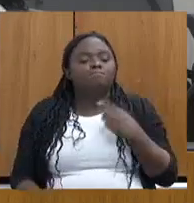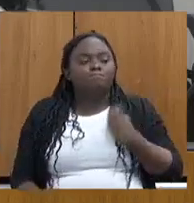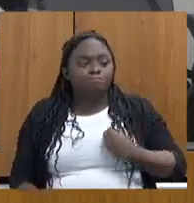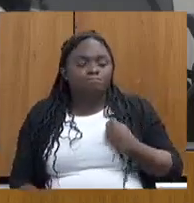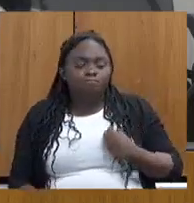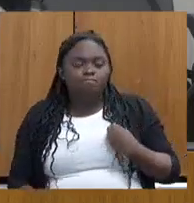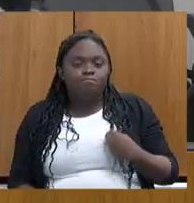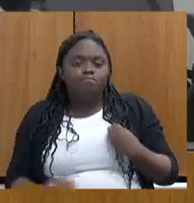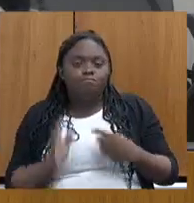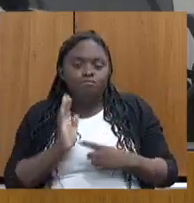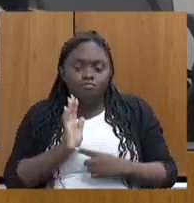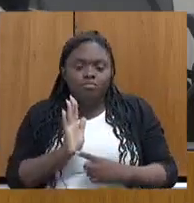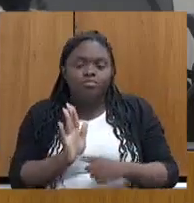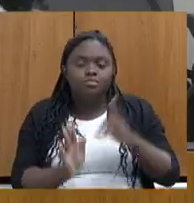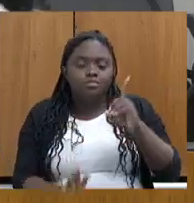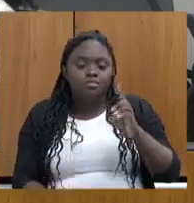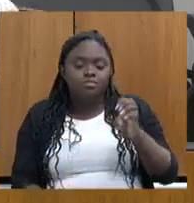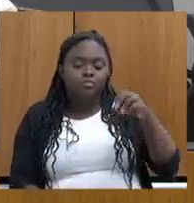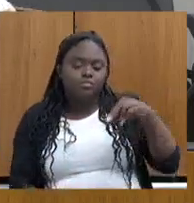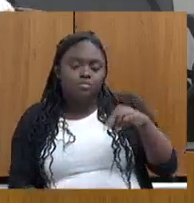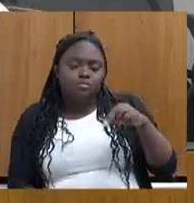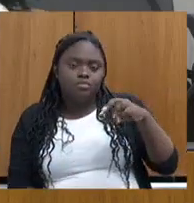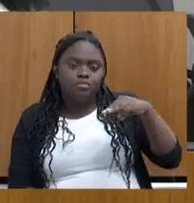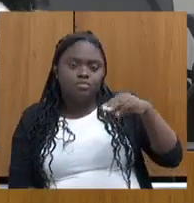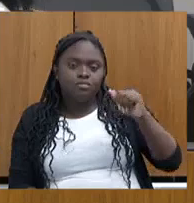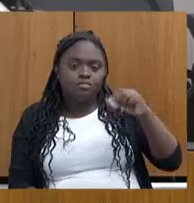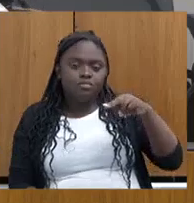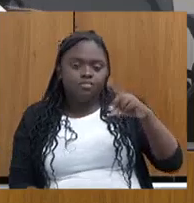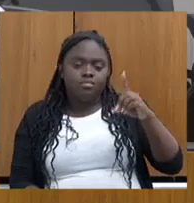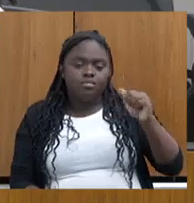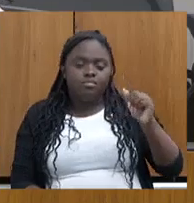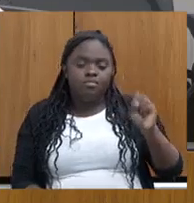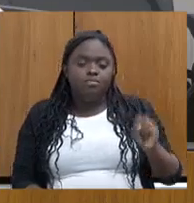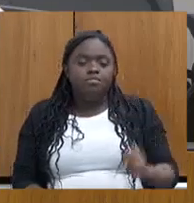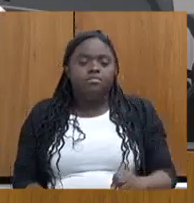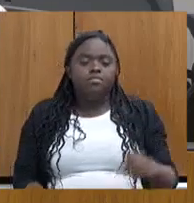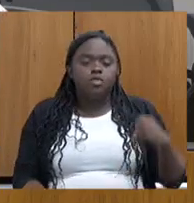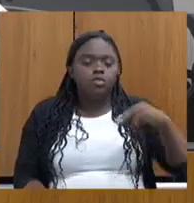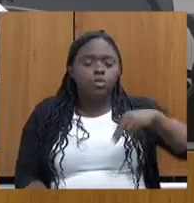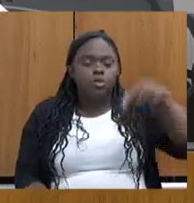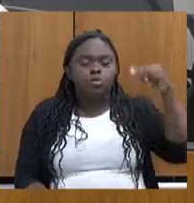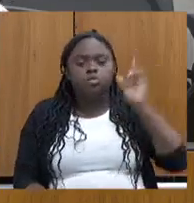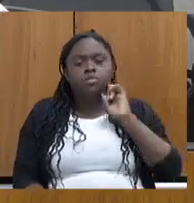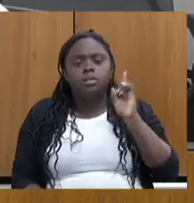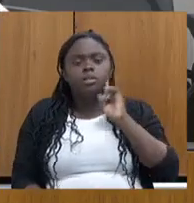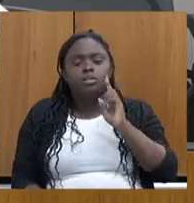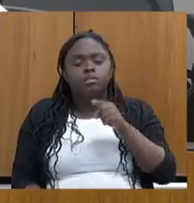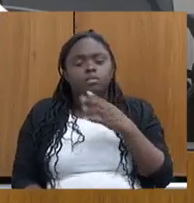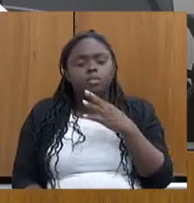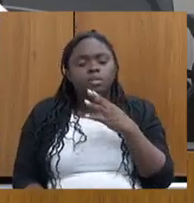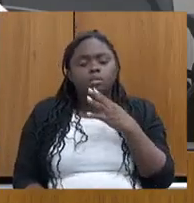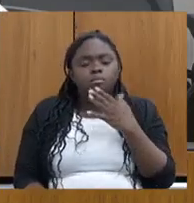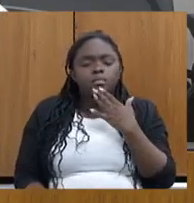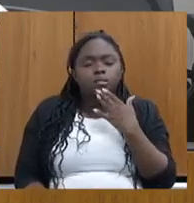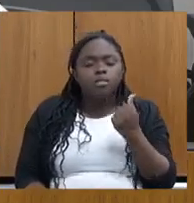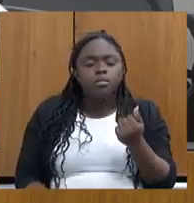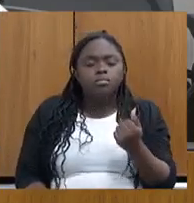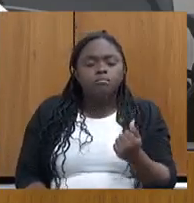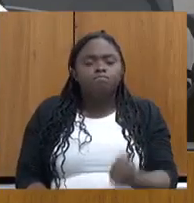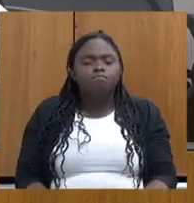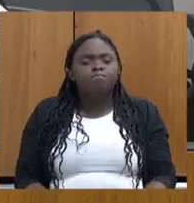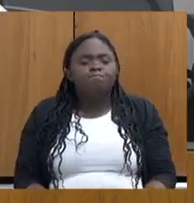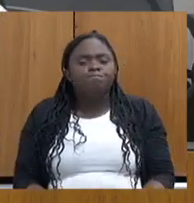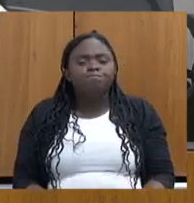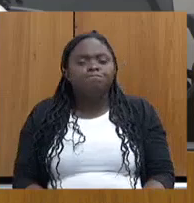demandas, Norte e Minas, a senhora conhece melhor do que eu, o número de demandas que estão na